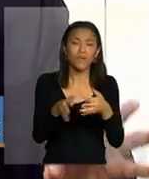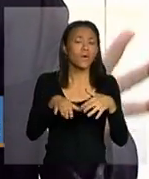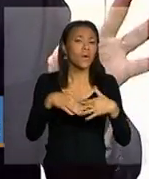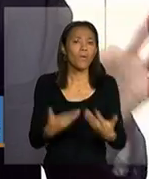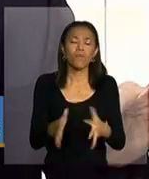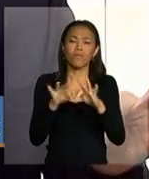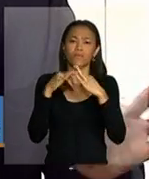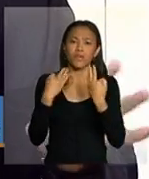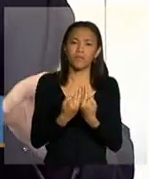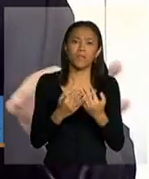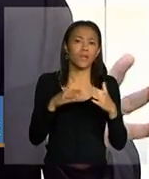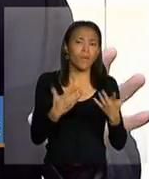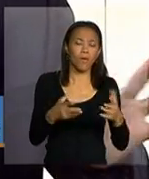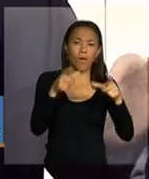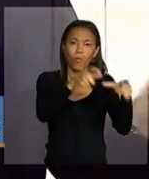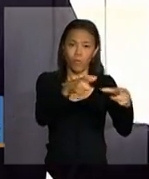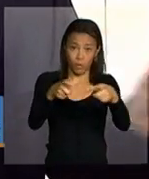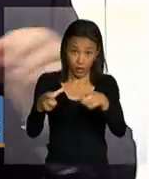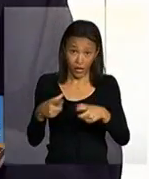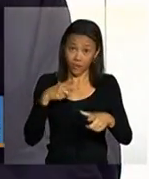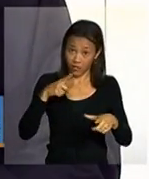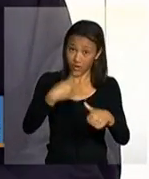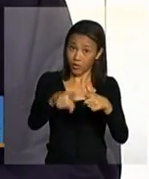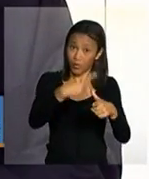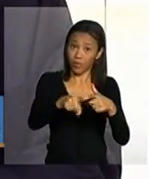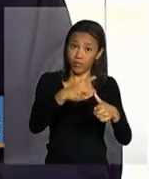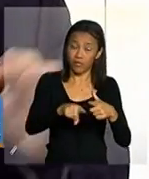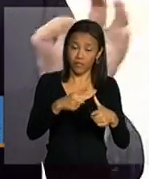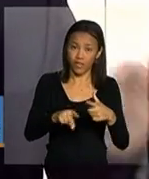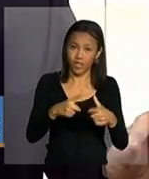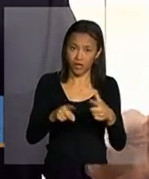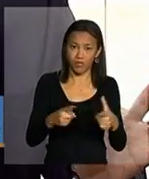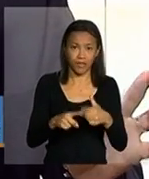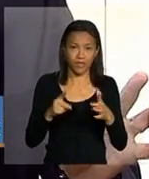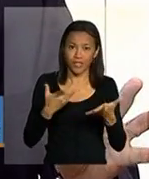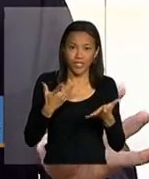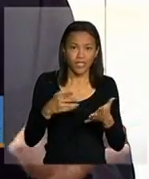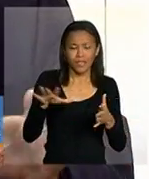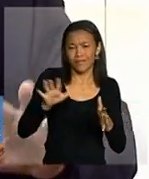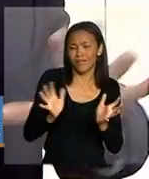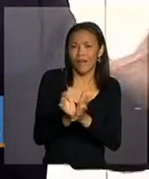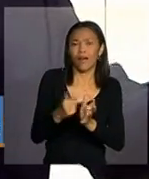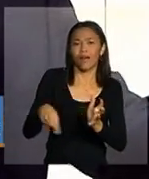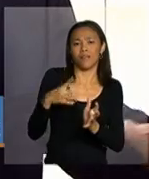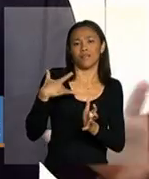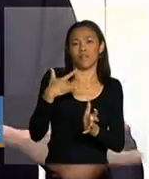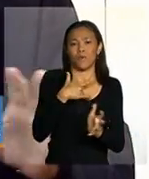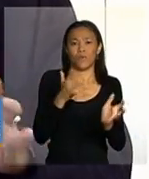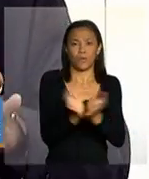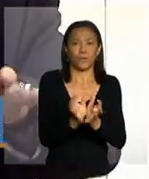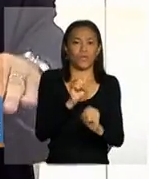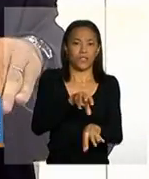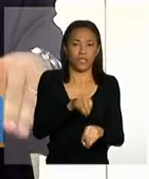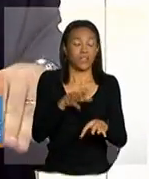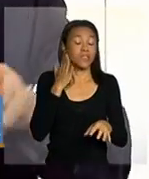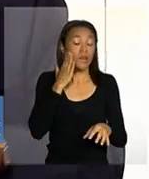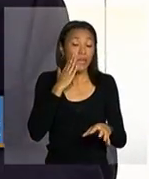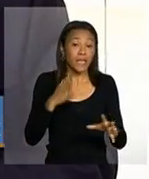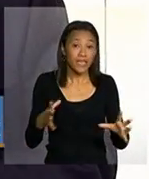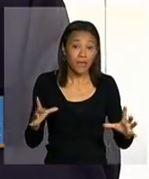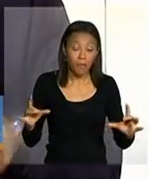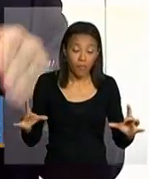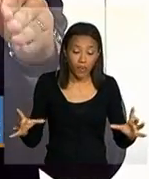família que bairro está tendo algum tipo de problema no acompanhamento das condicionalidades na saúde na educação e fazer as áreas poderem trabalhar de forma